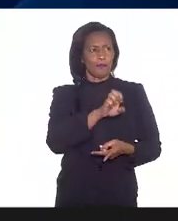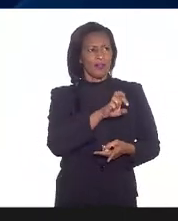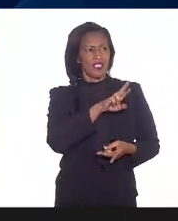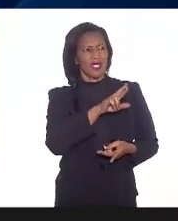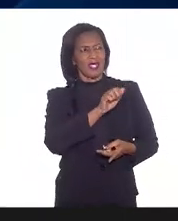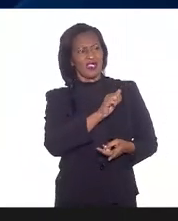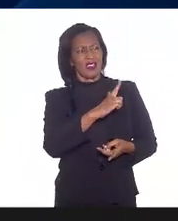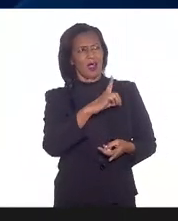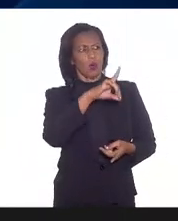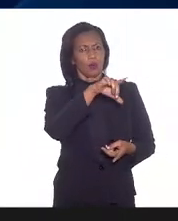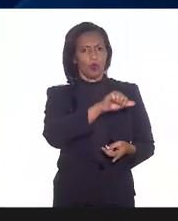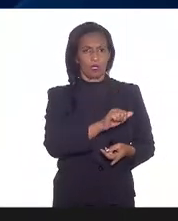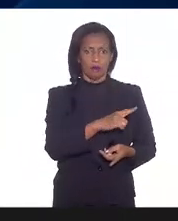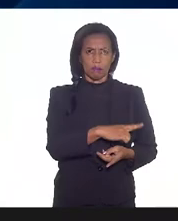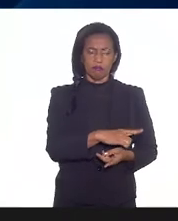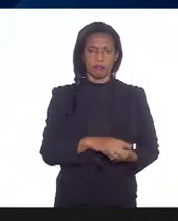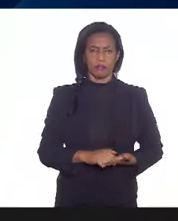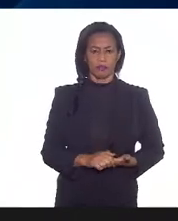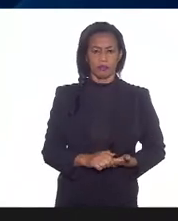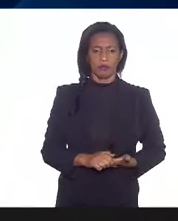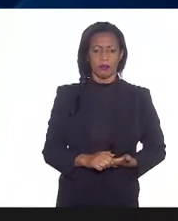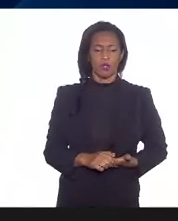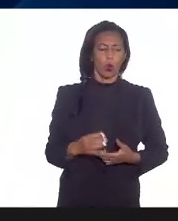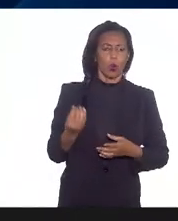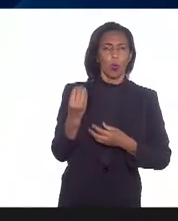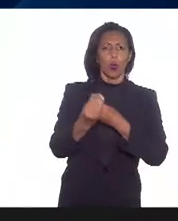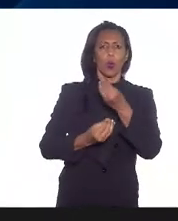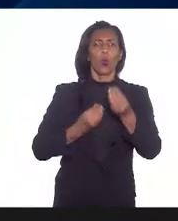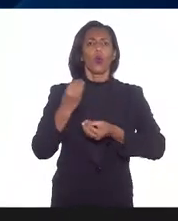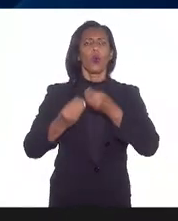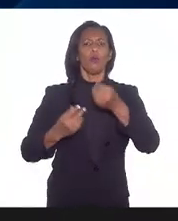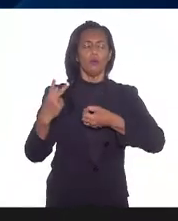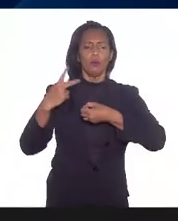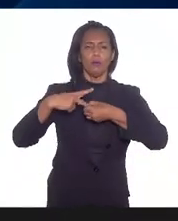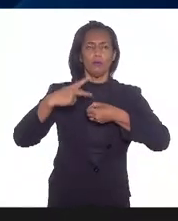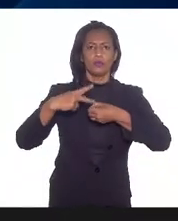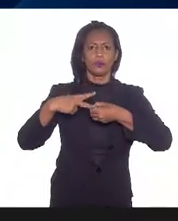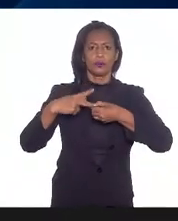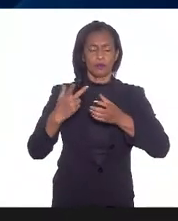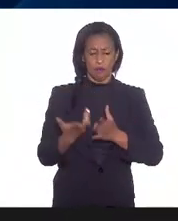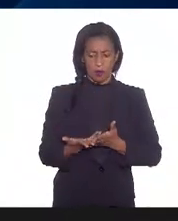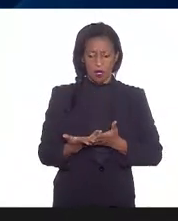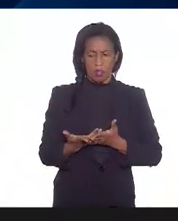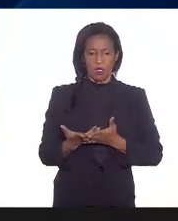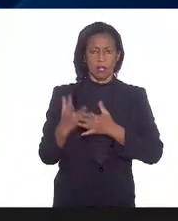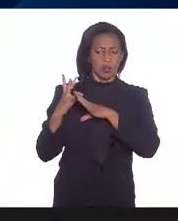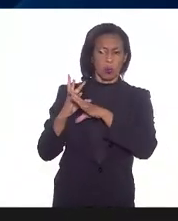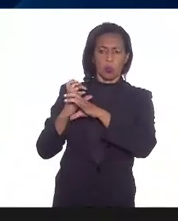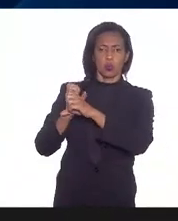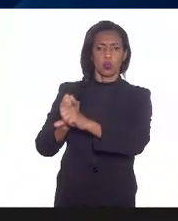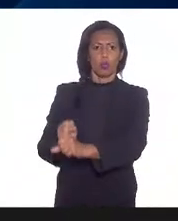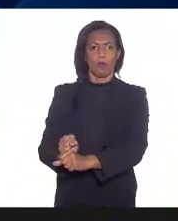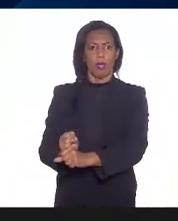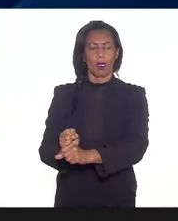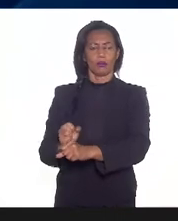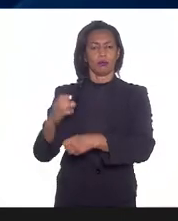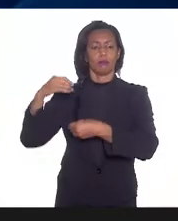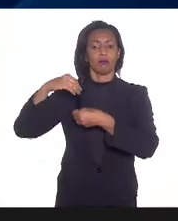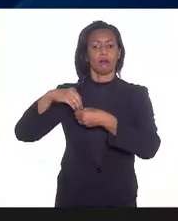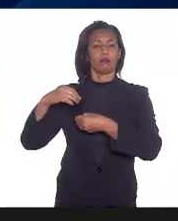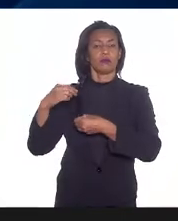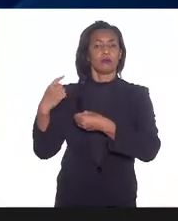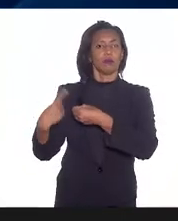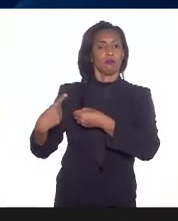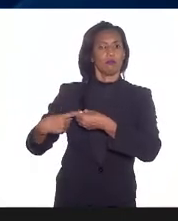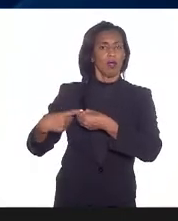que a questão de como é que os petroleiros deveriam estar sendo contabilizados em que município é